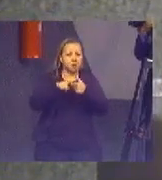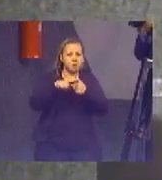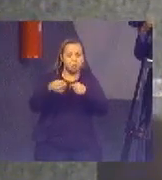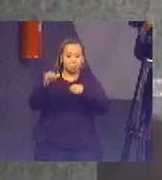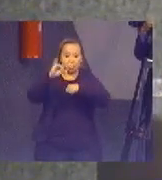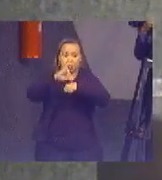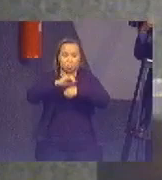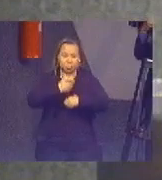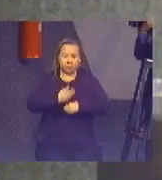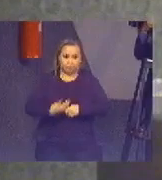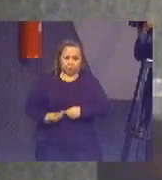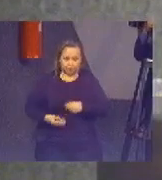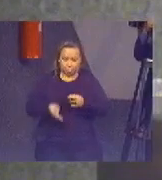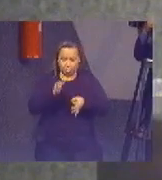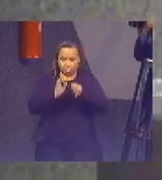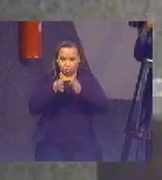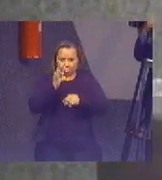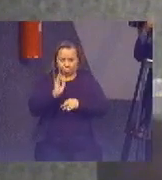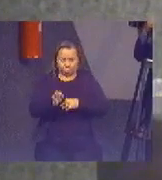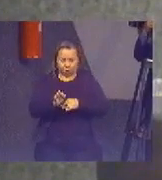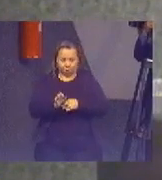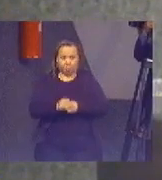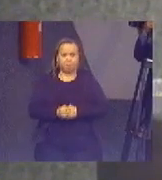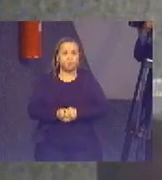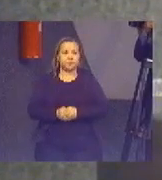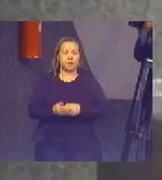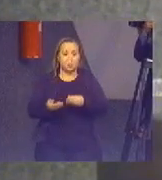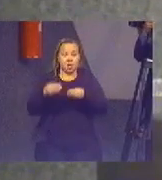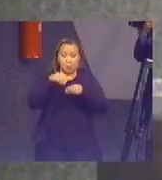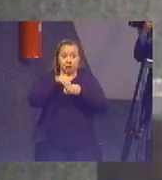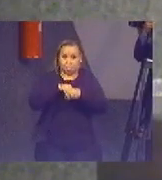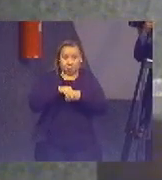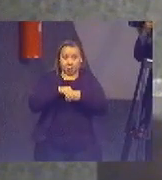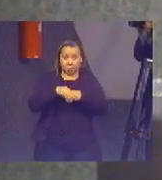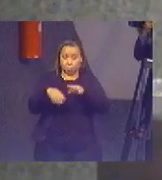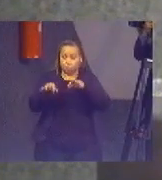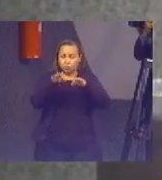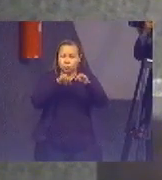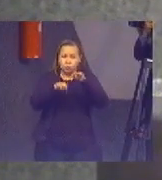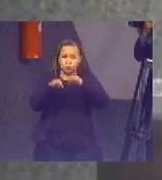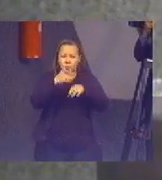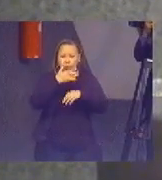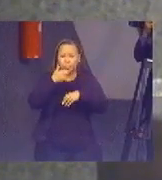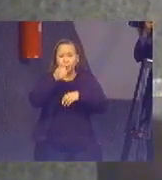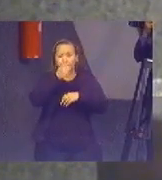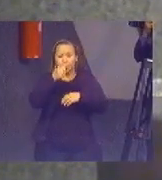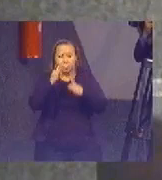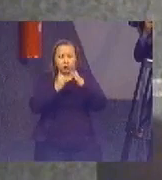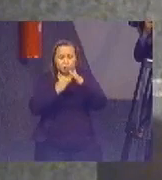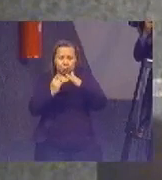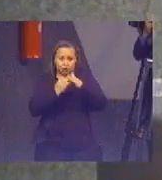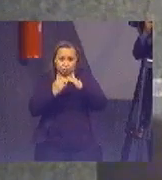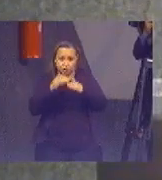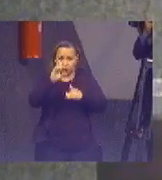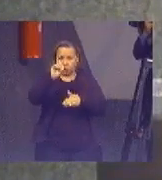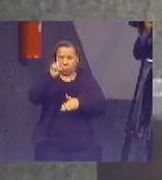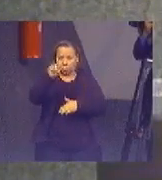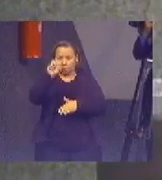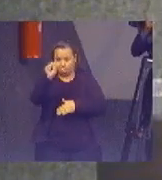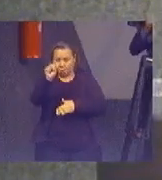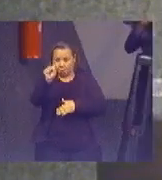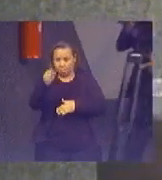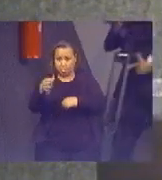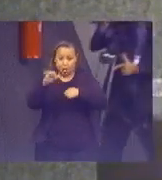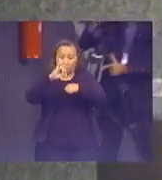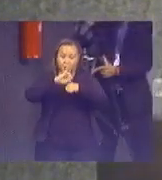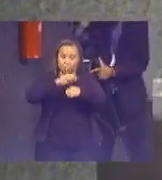ele deliberou que, dentro do aprimoramento da institucionalização dos ODS, o centro